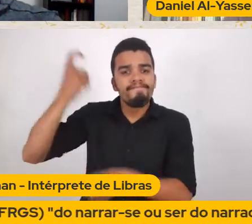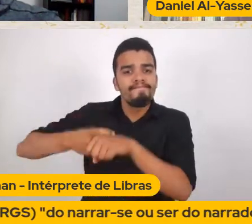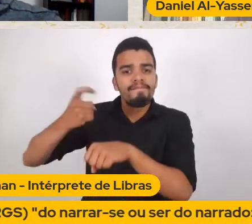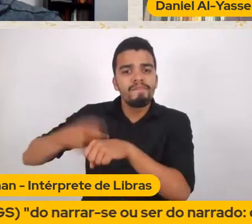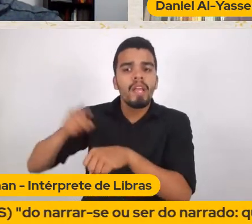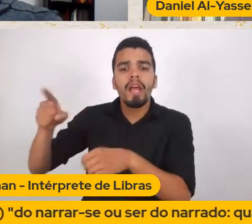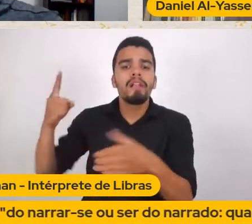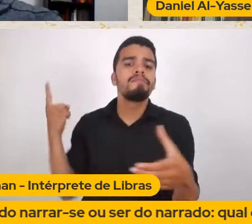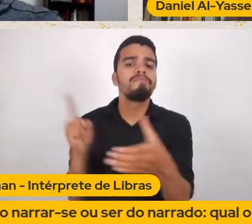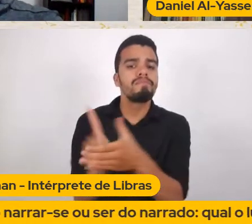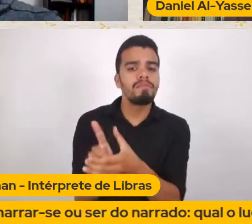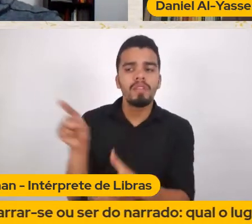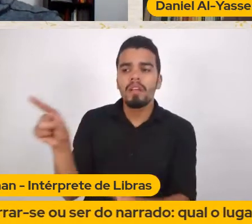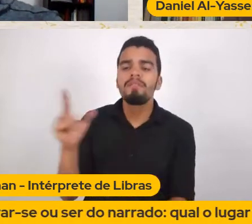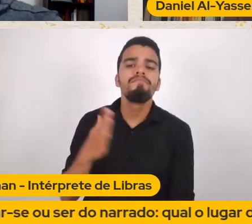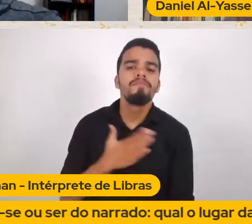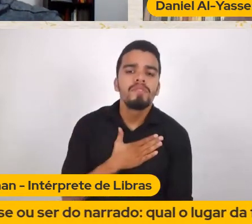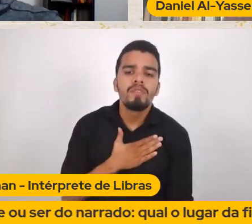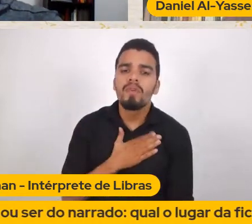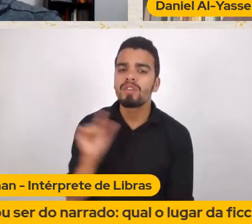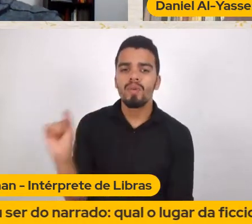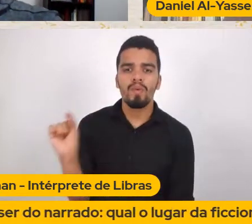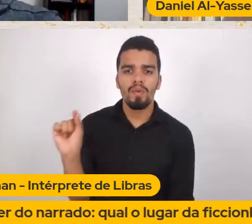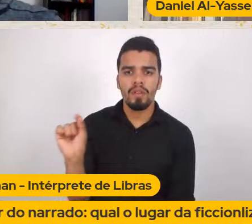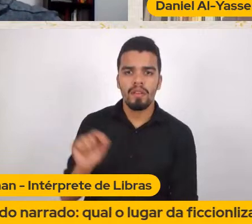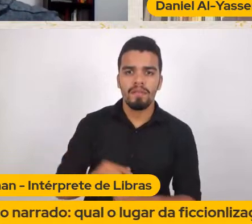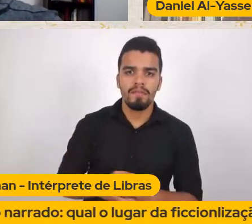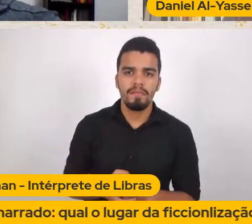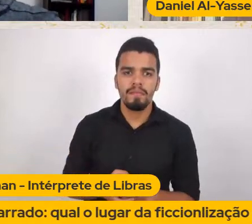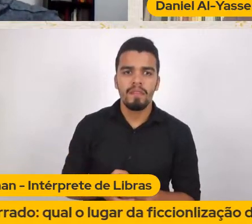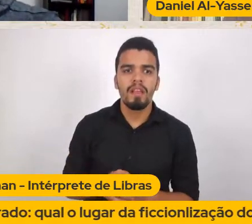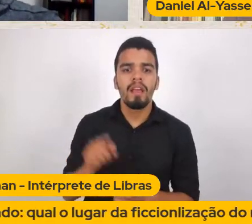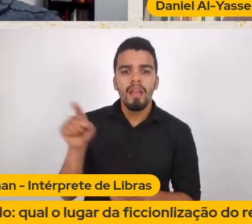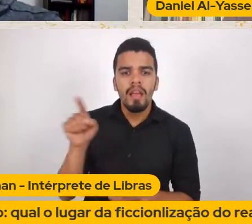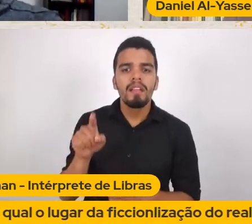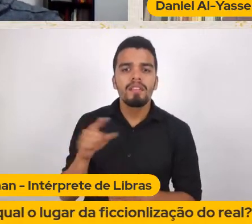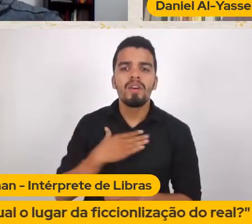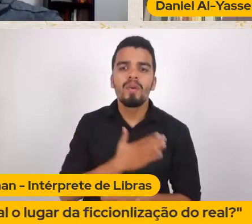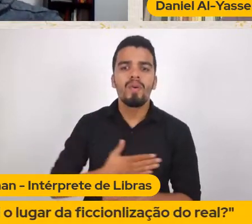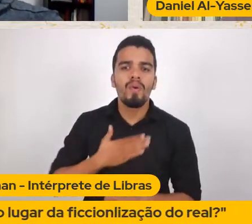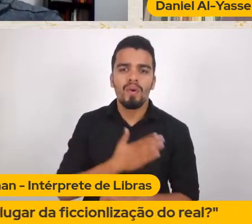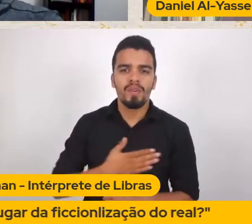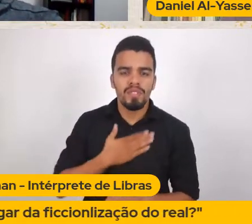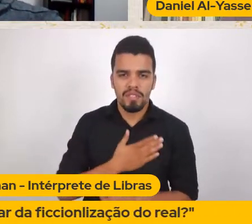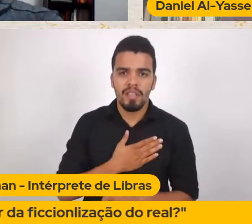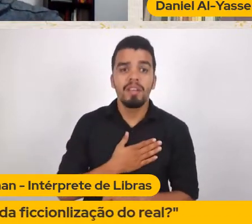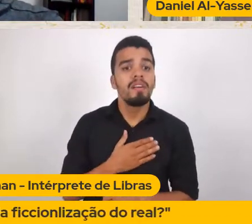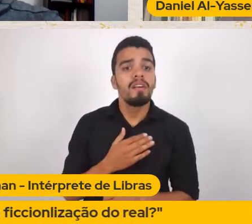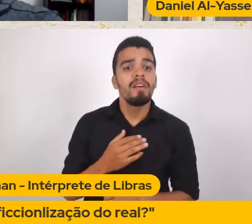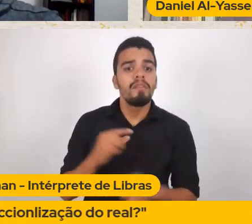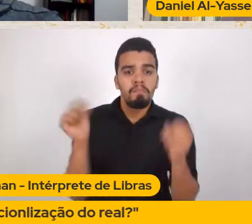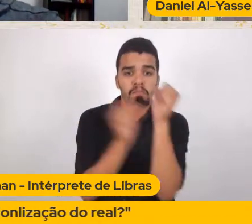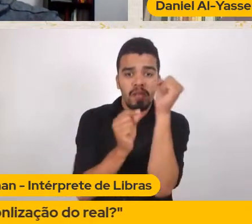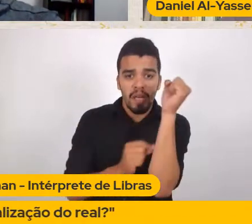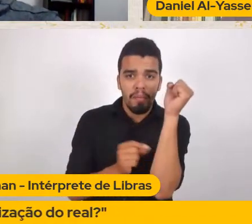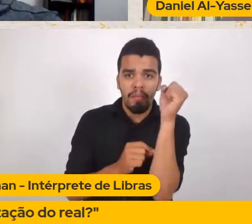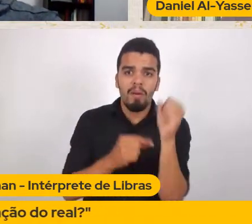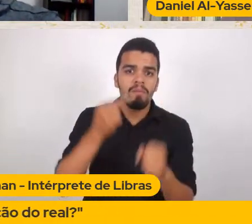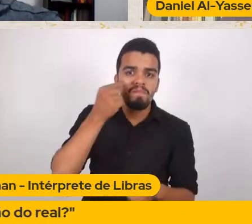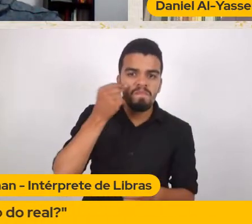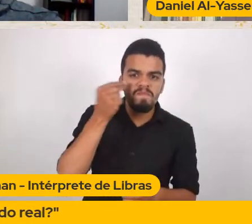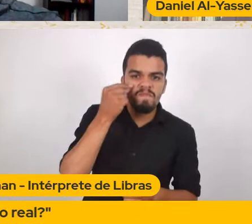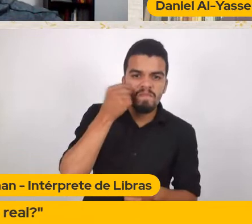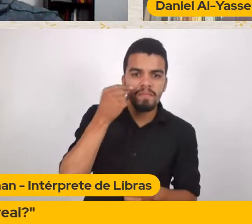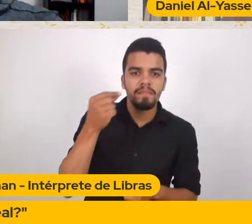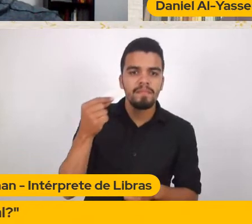Ou eles vão falar Que é o Pica-Pau Ou o Tom Iger Ou o Pernalante Pode ter certeza Porque a mulher É aquilo É um